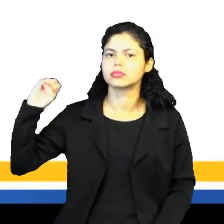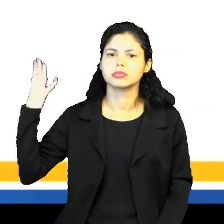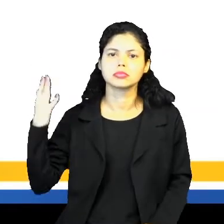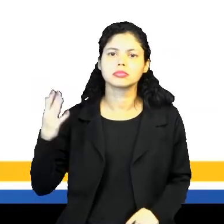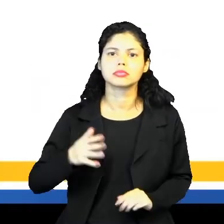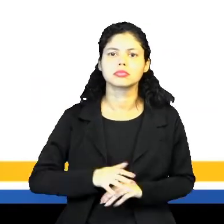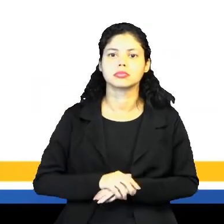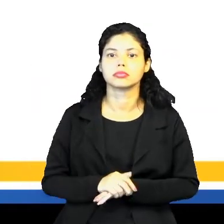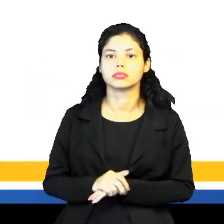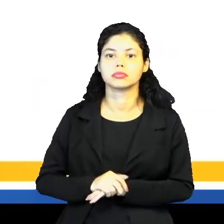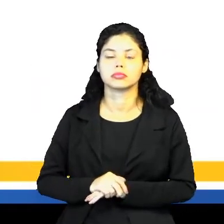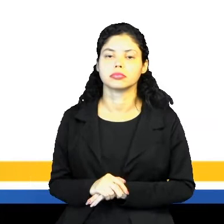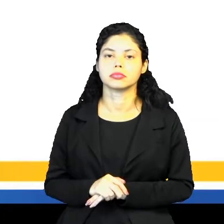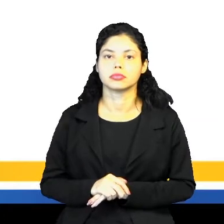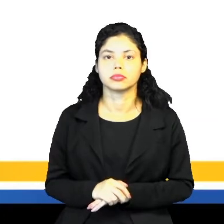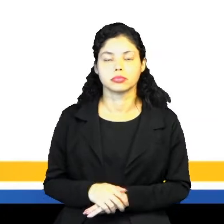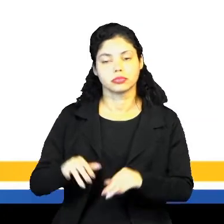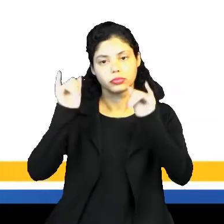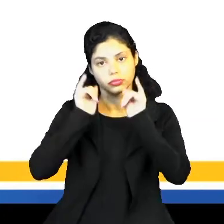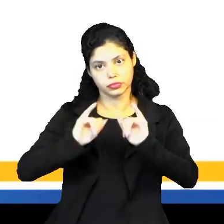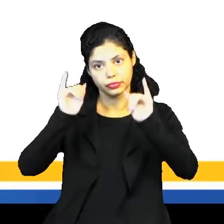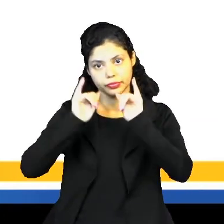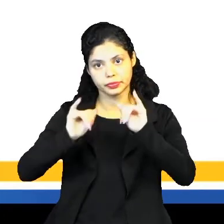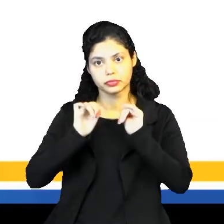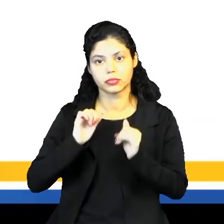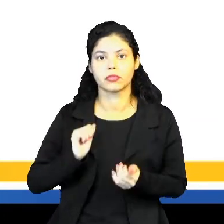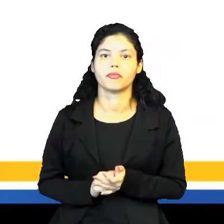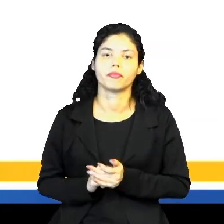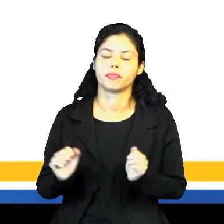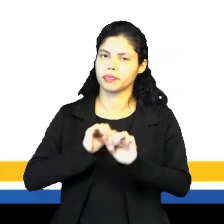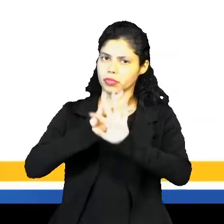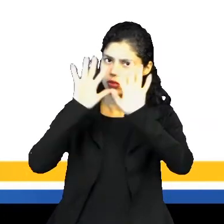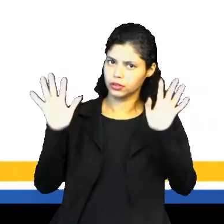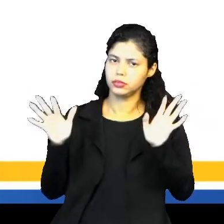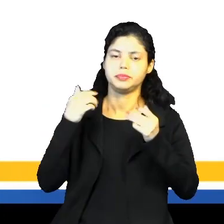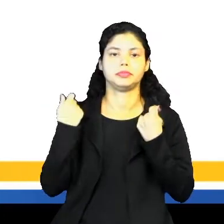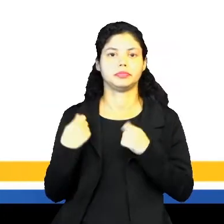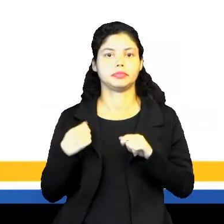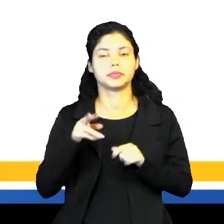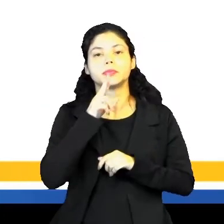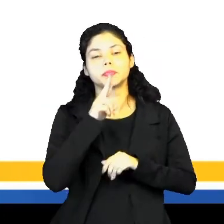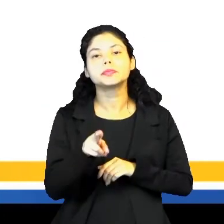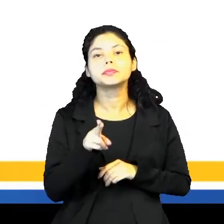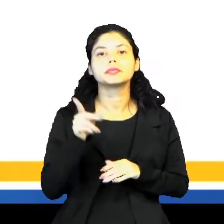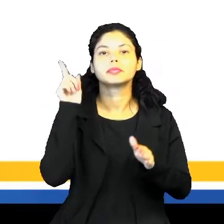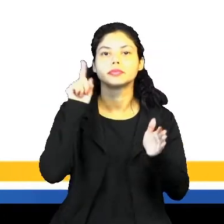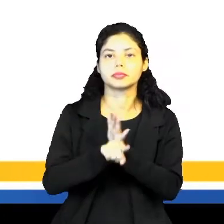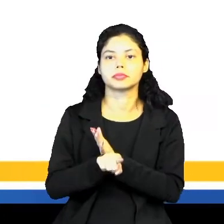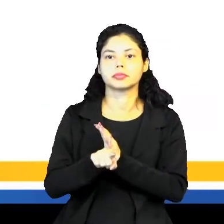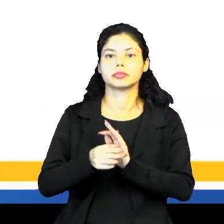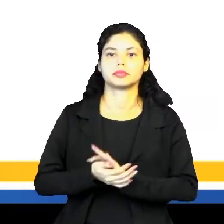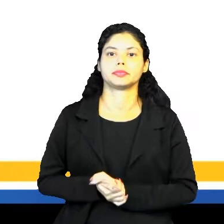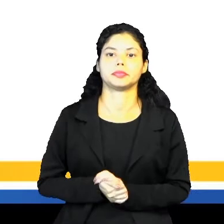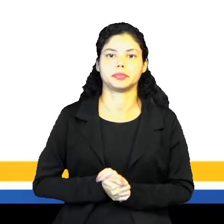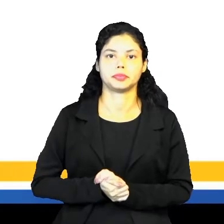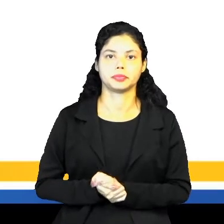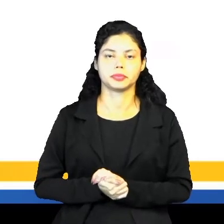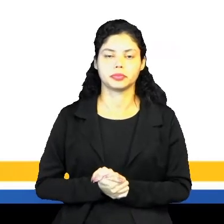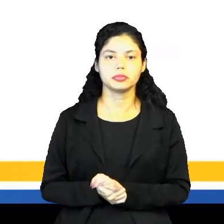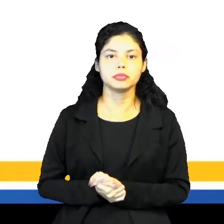aconteceu? Então, a notícia, né, de forma bem clara, ela deve responder a essas perguntas, né?